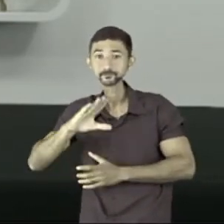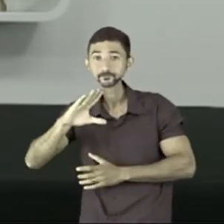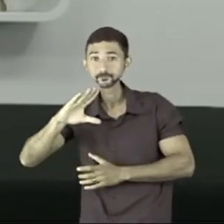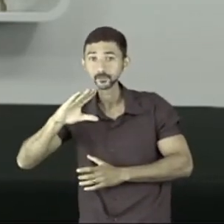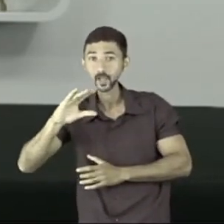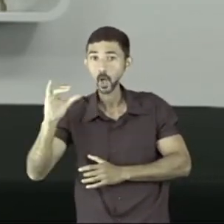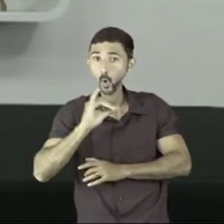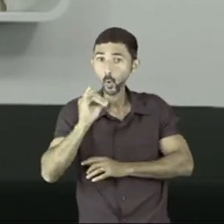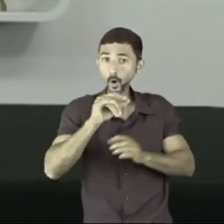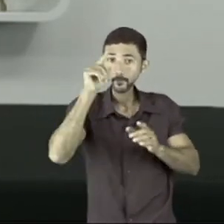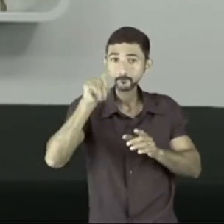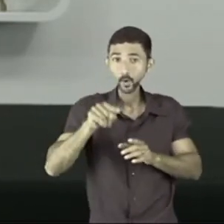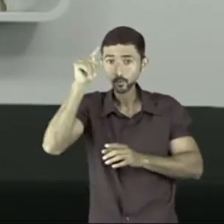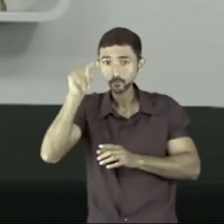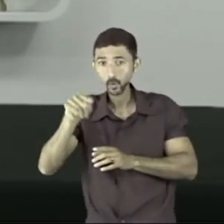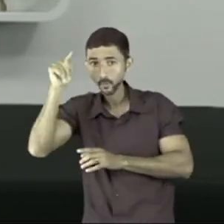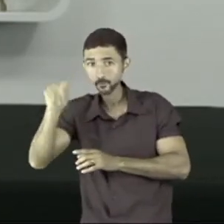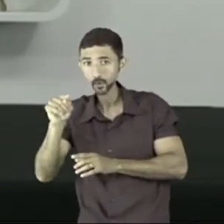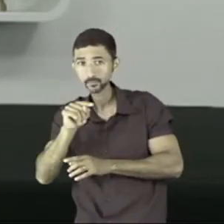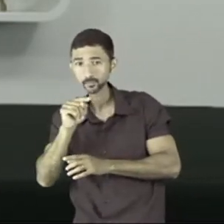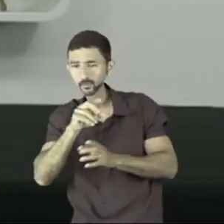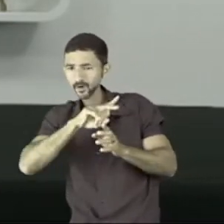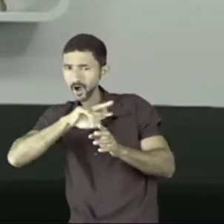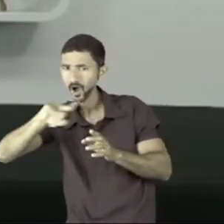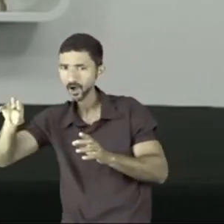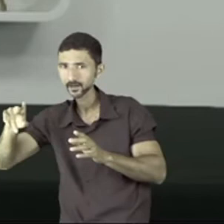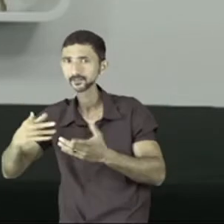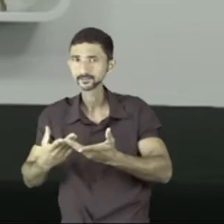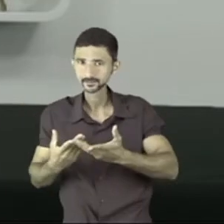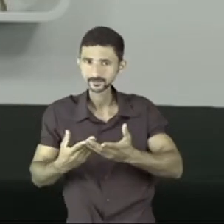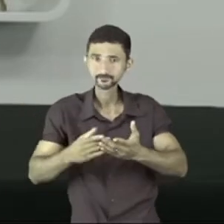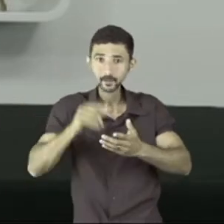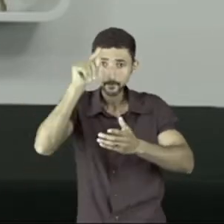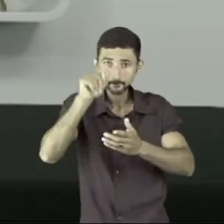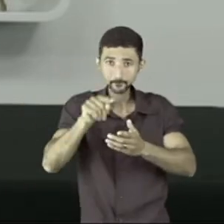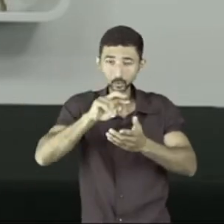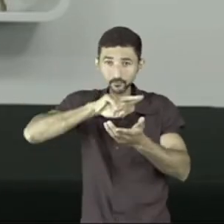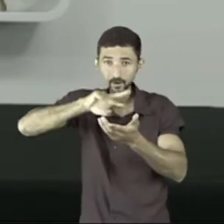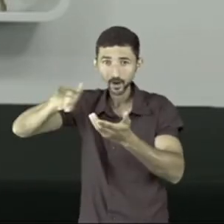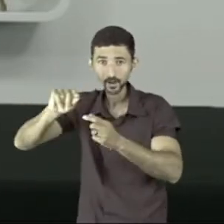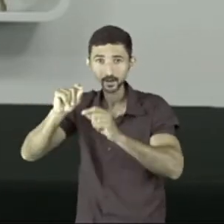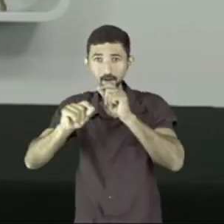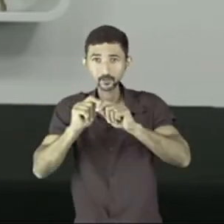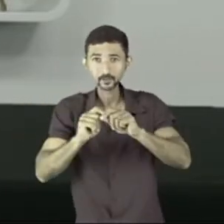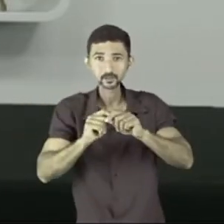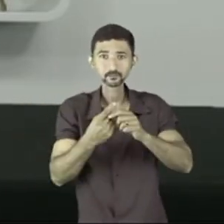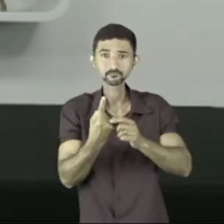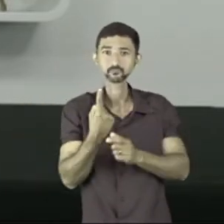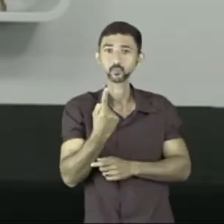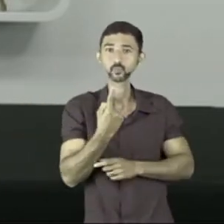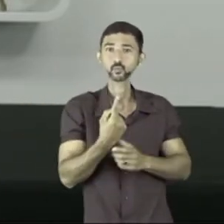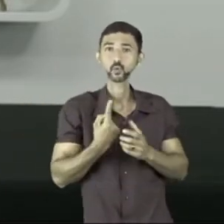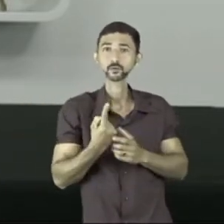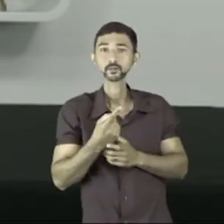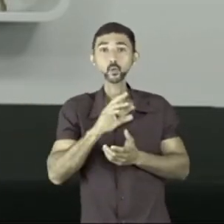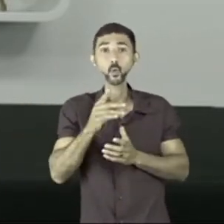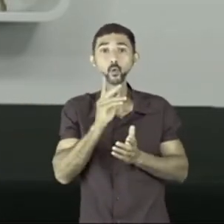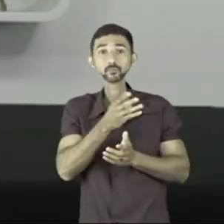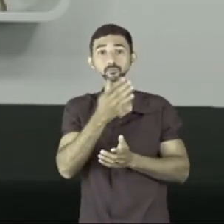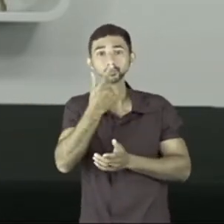ponto de exclamação. Nós fazemos isso às vezes. Esse ponto de exclamação, às vezes sozinho ou